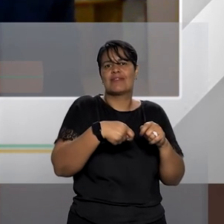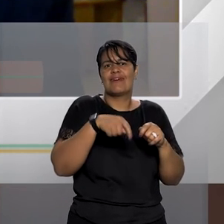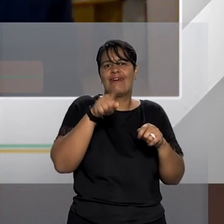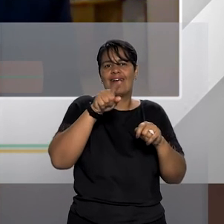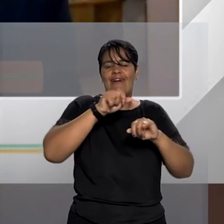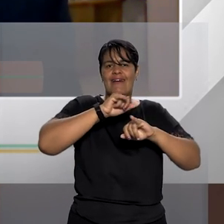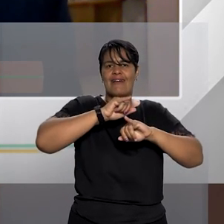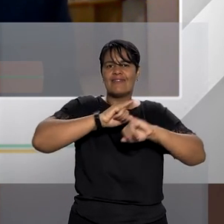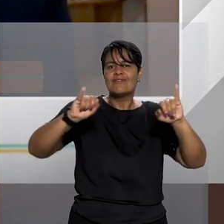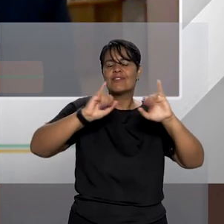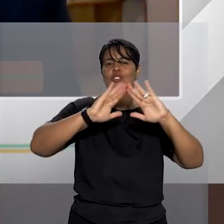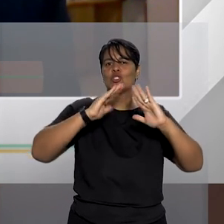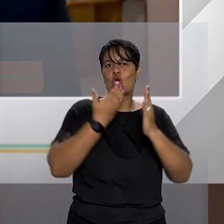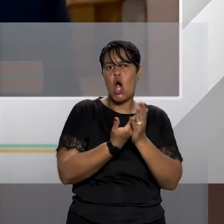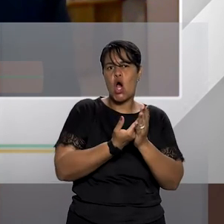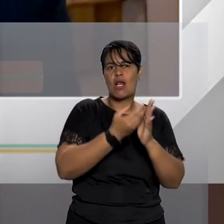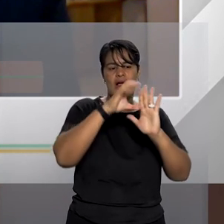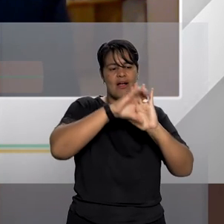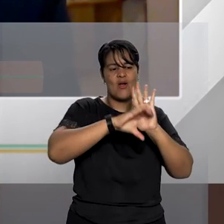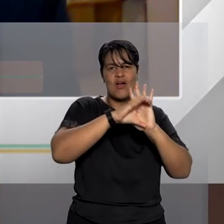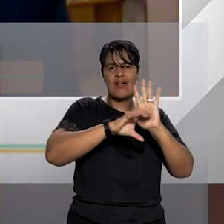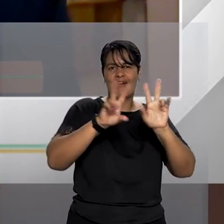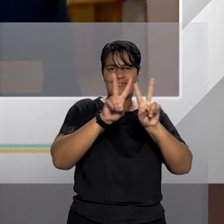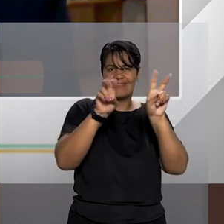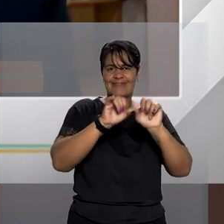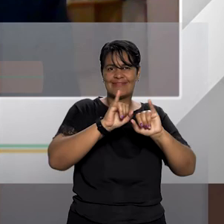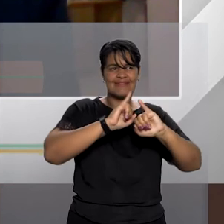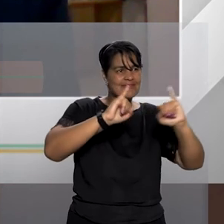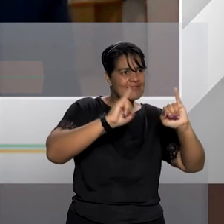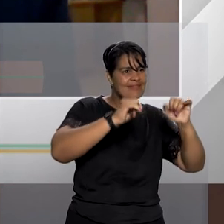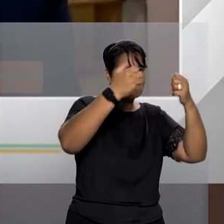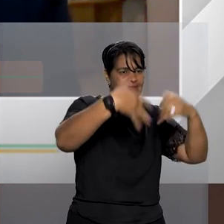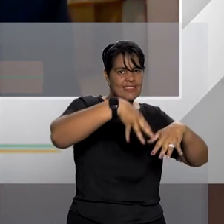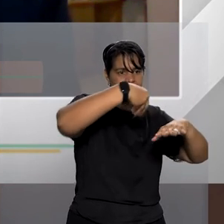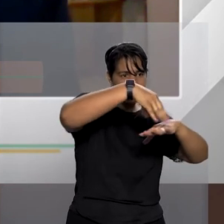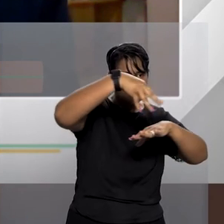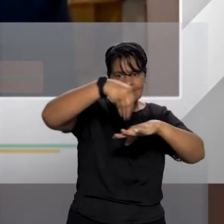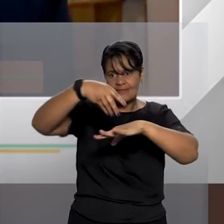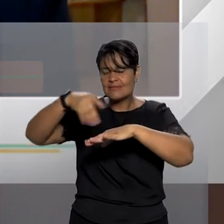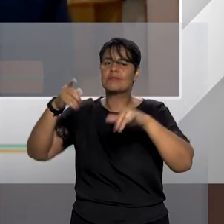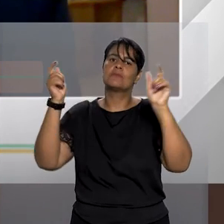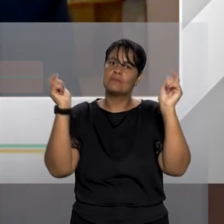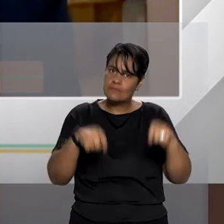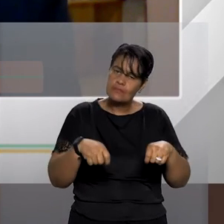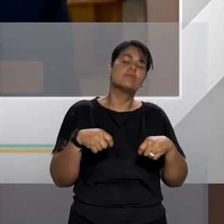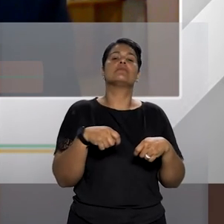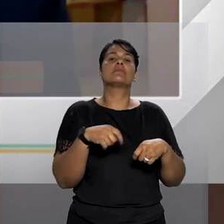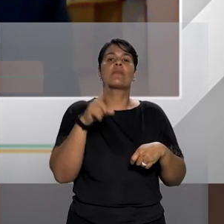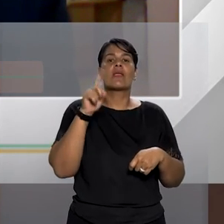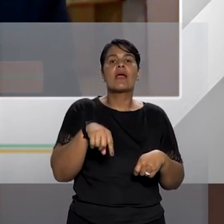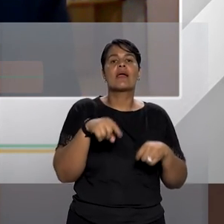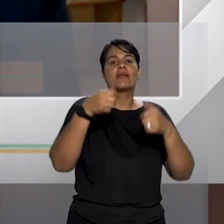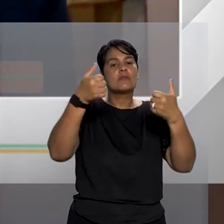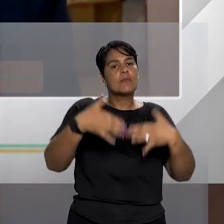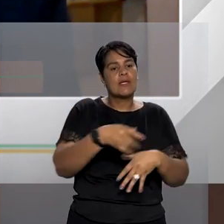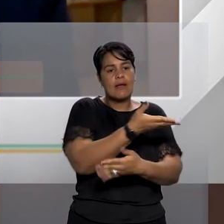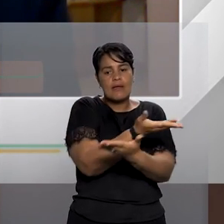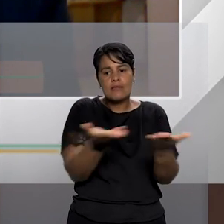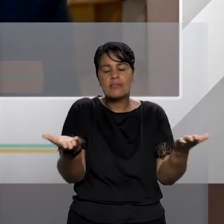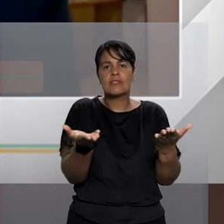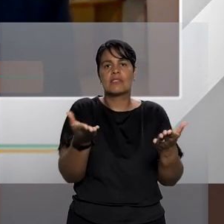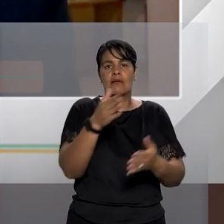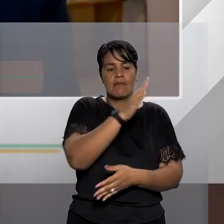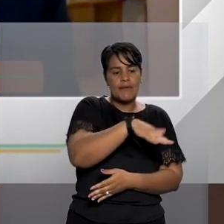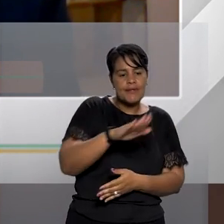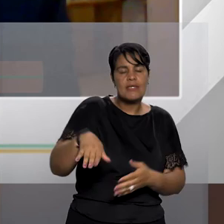discussão sobre a temática de violência contra a mulher que nada mais é do que discutir relações de respeito entre homens e mulheres